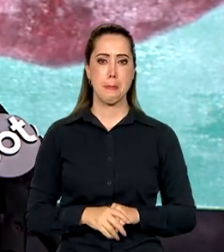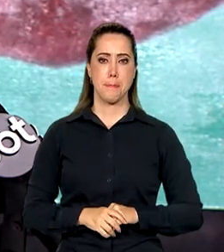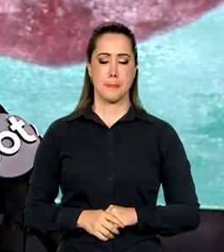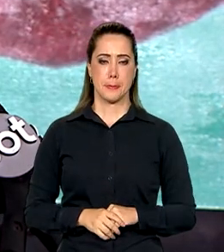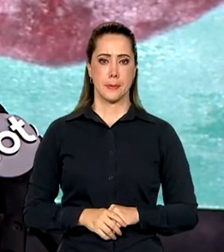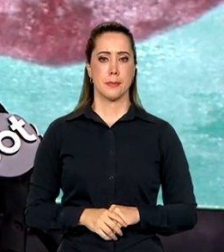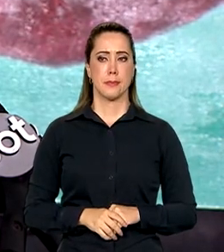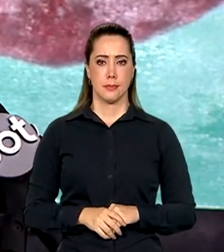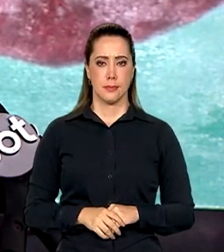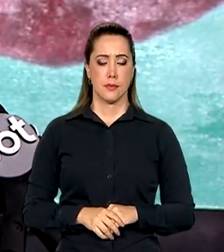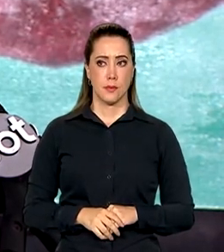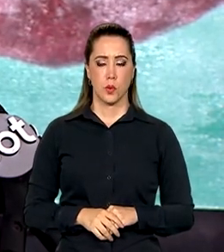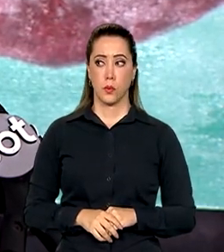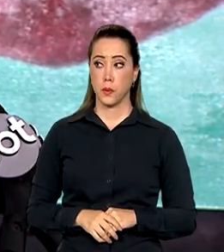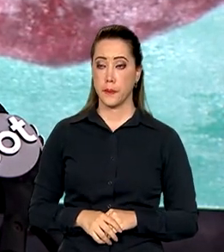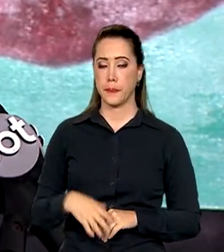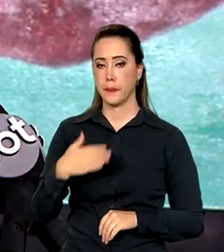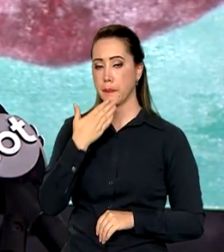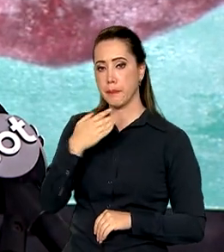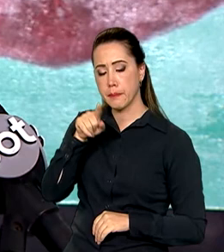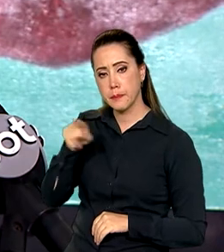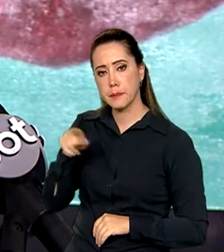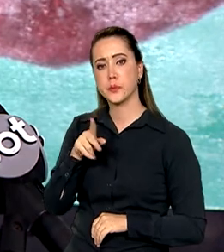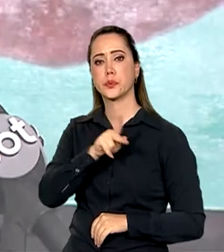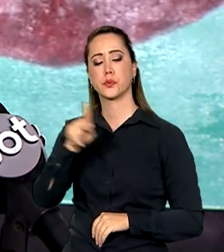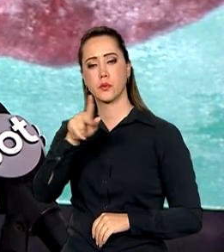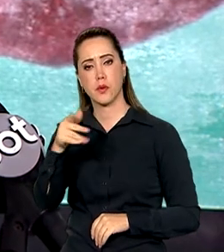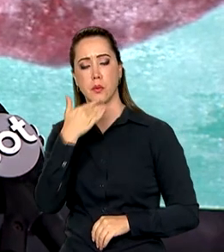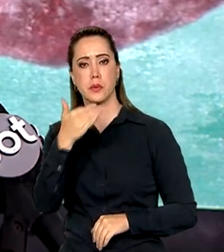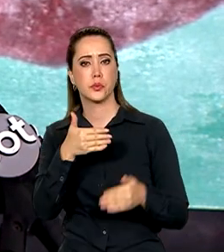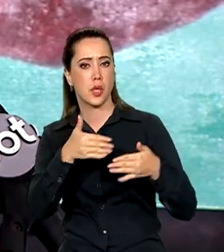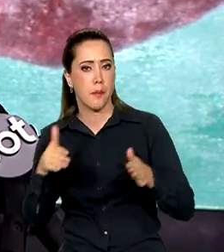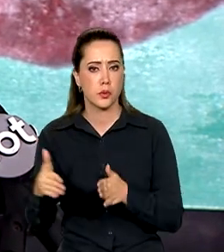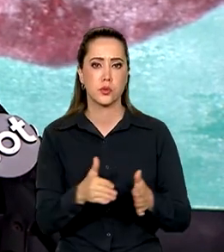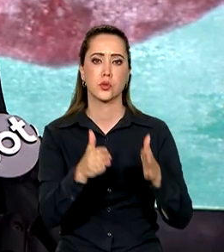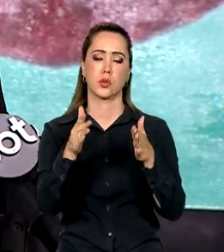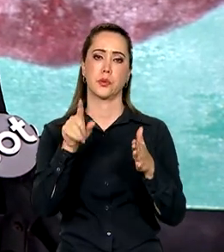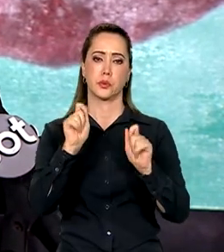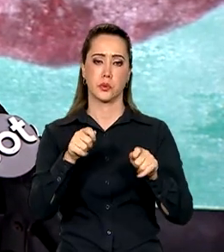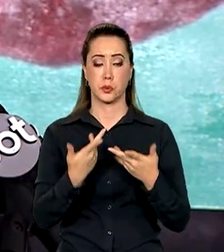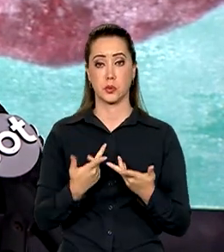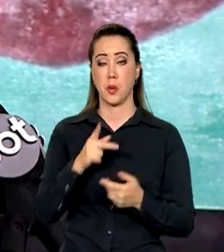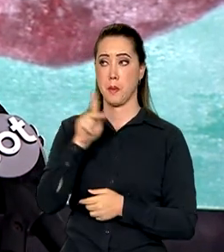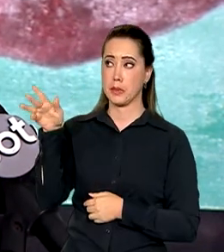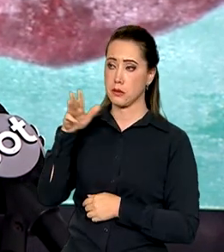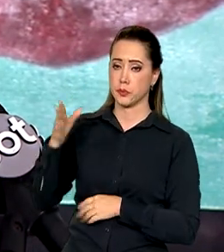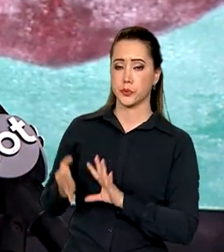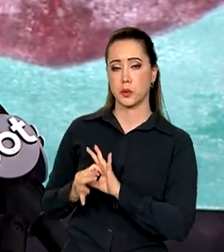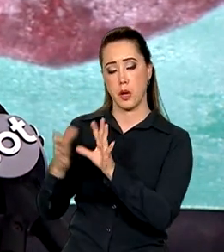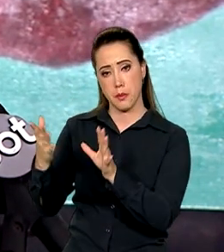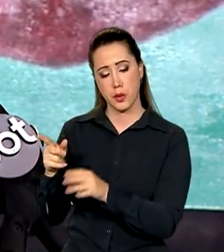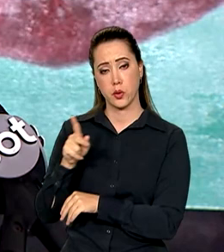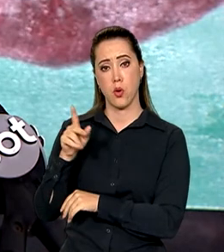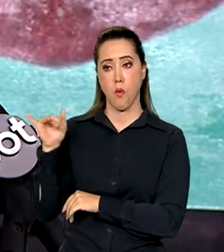pediu a eles o compromisso de um corredor humanitário. O presidente designou o próprio avião presidencial que está